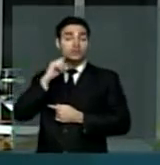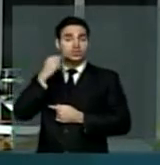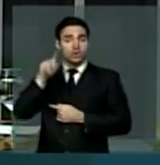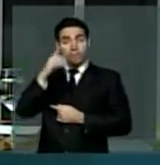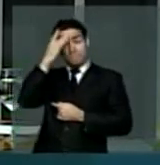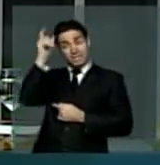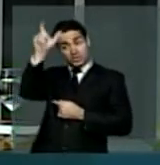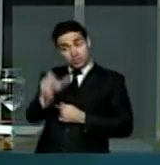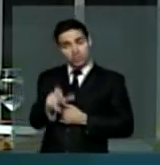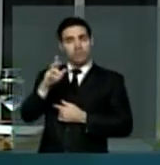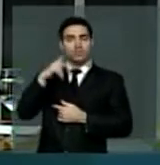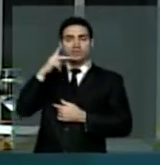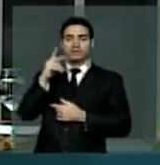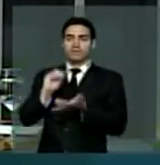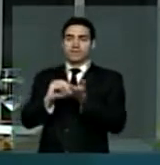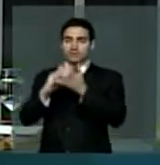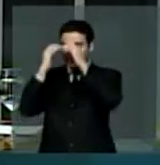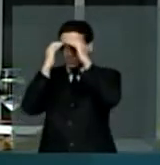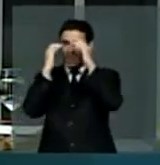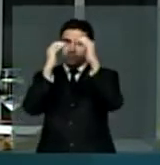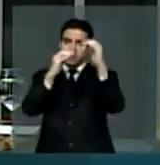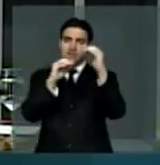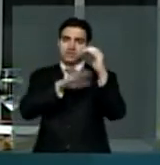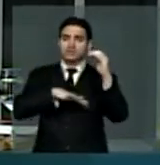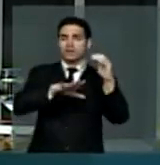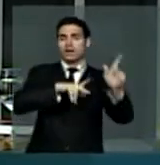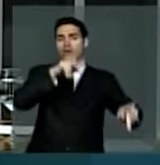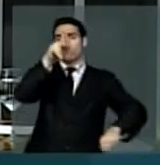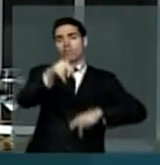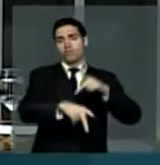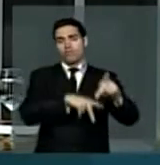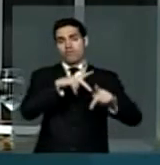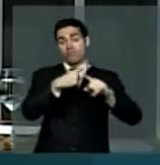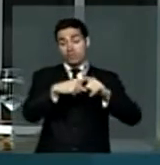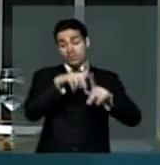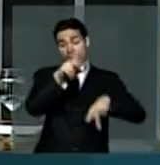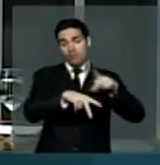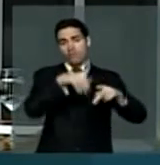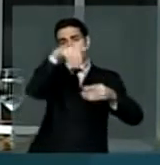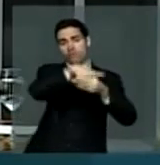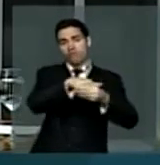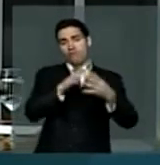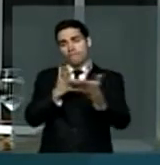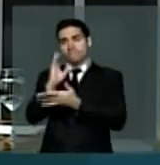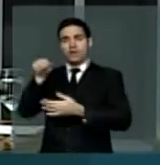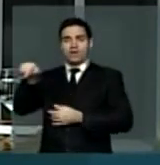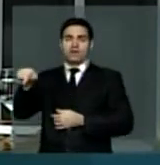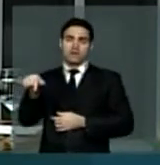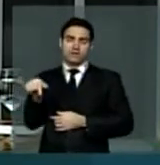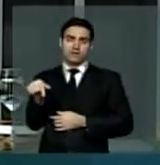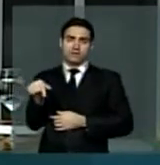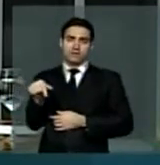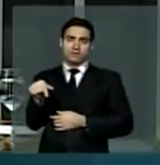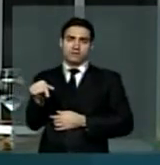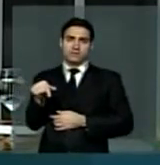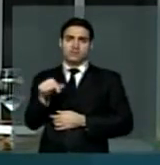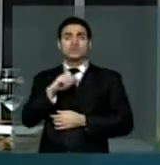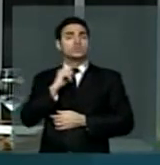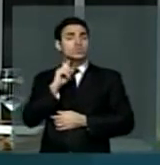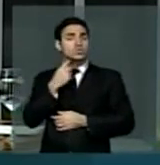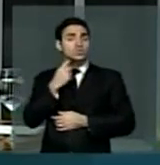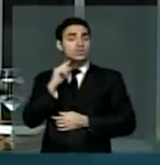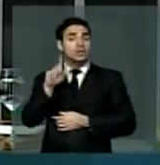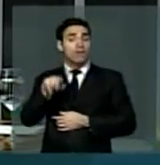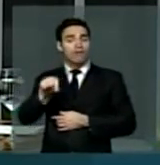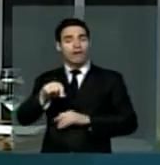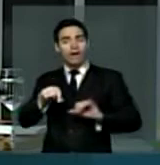respeitam o seu representado o povo que o elegeu sujeira é se utilizar das